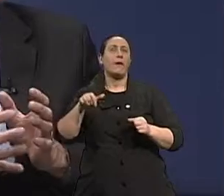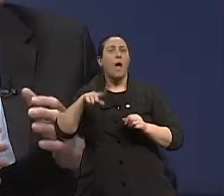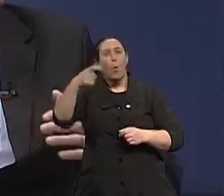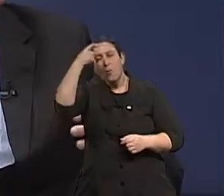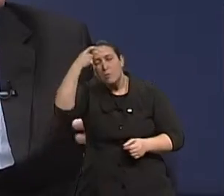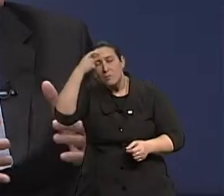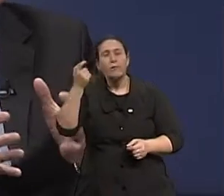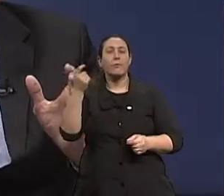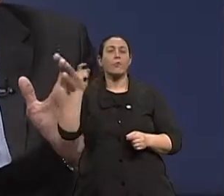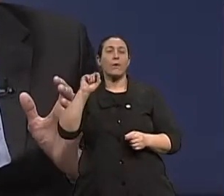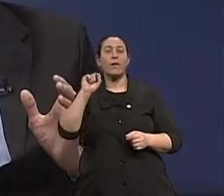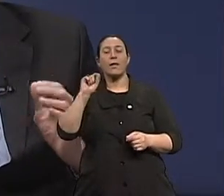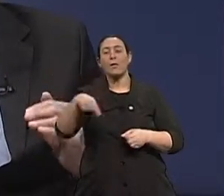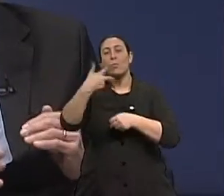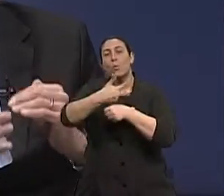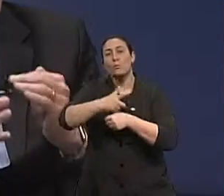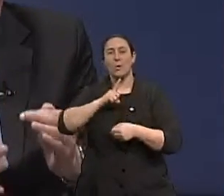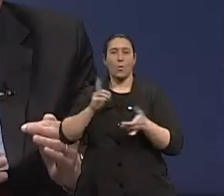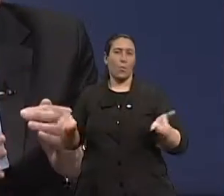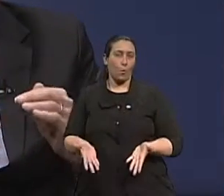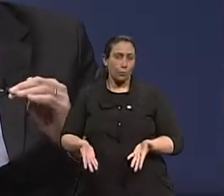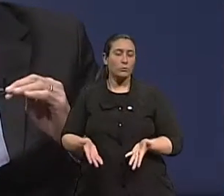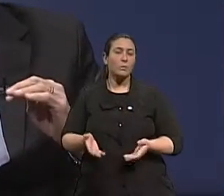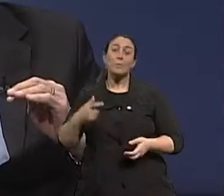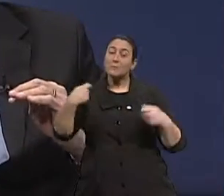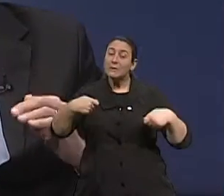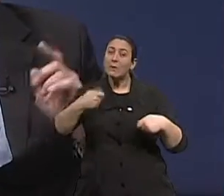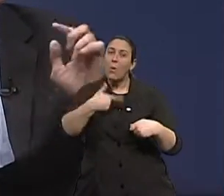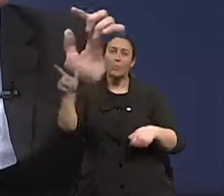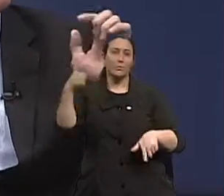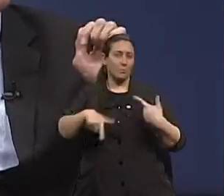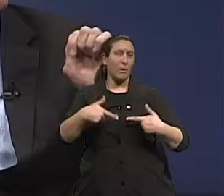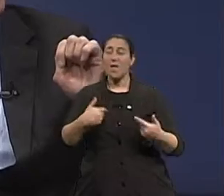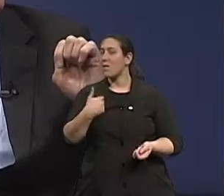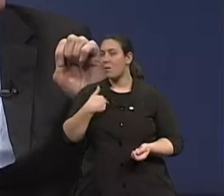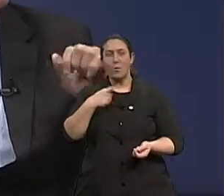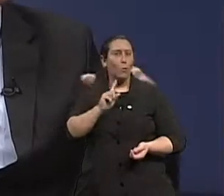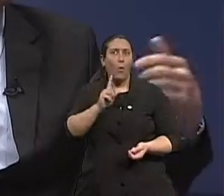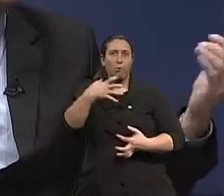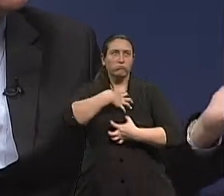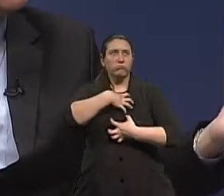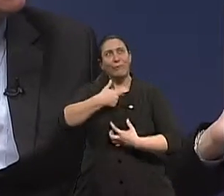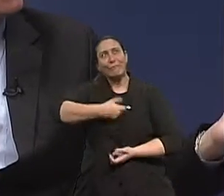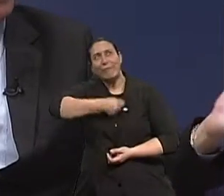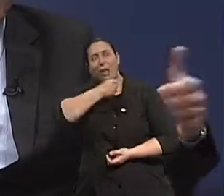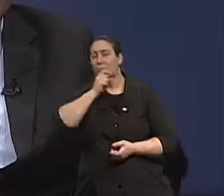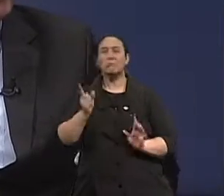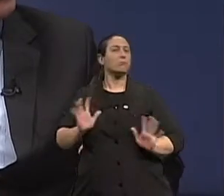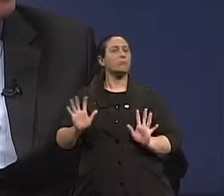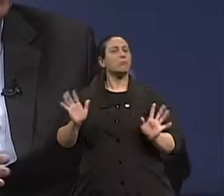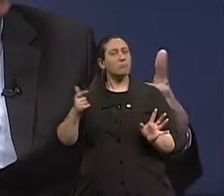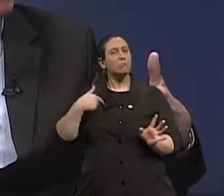Essa conscientização que o idoso tem agora, num momentinho. Eu preciso ter uma outra atividade. Eu não estou me sentindo velho. Claro. E quantos dizem, e já